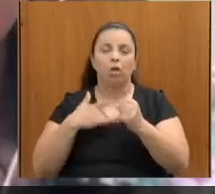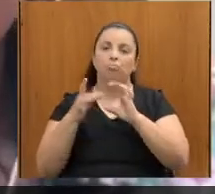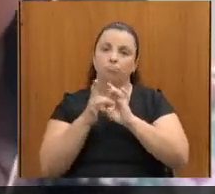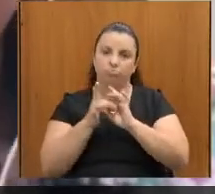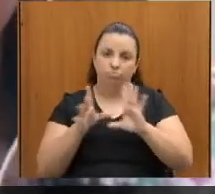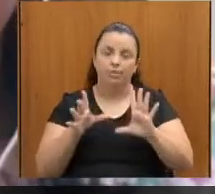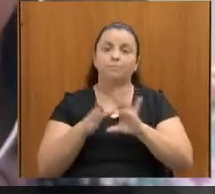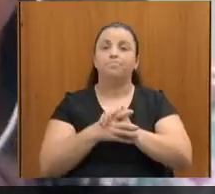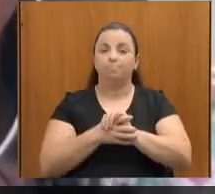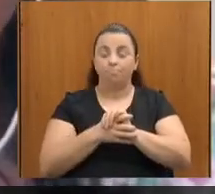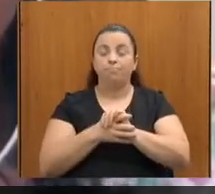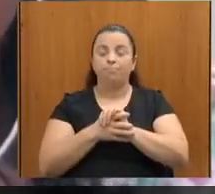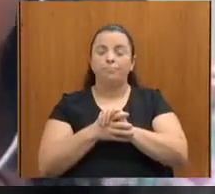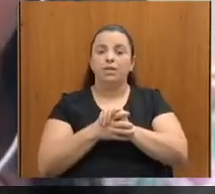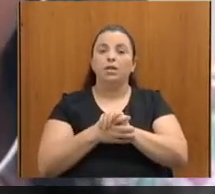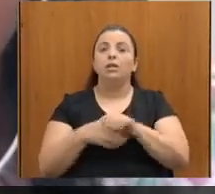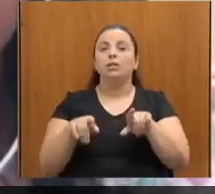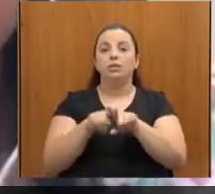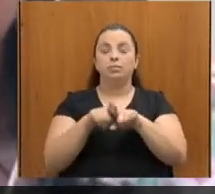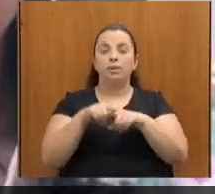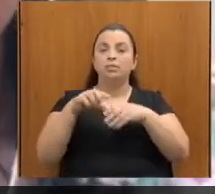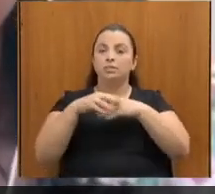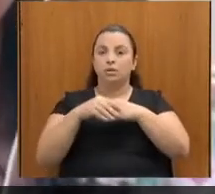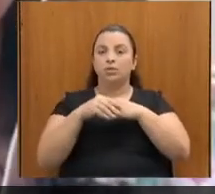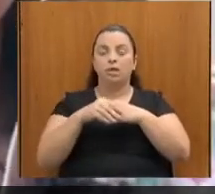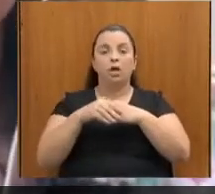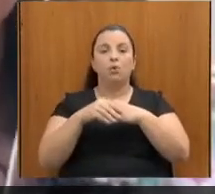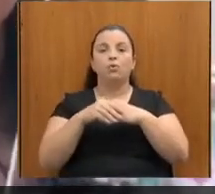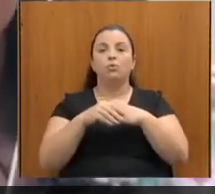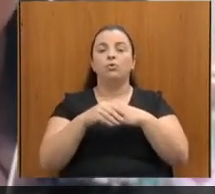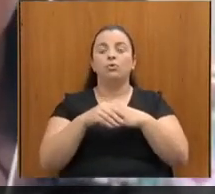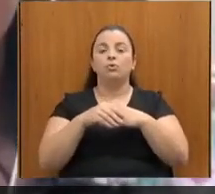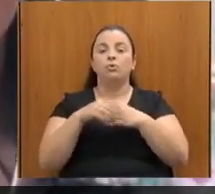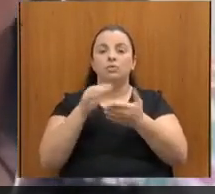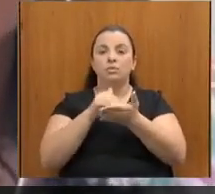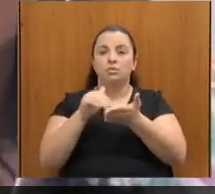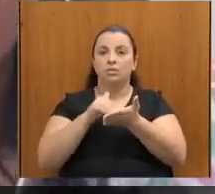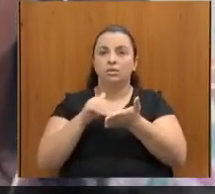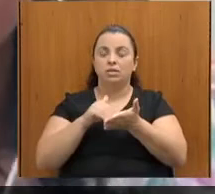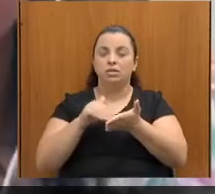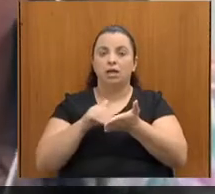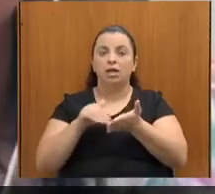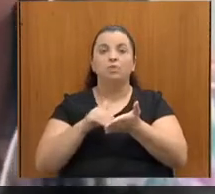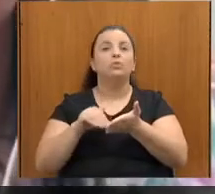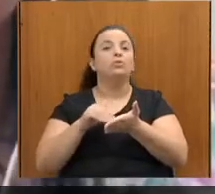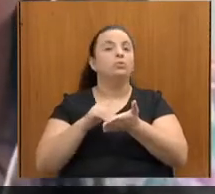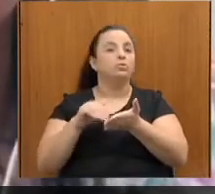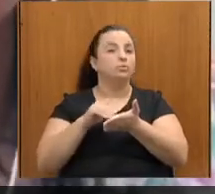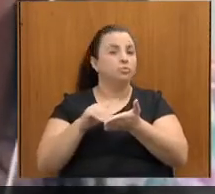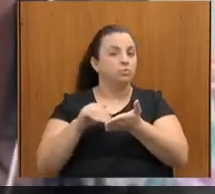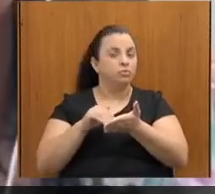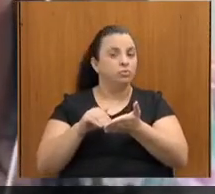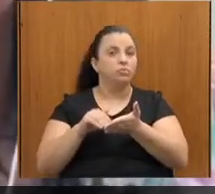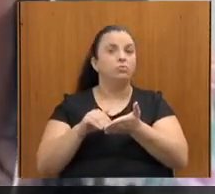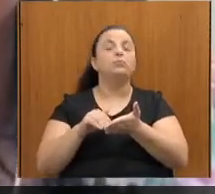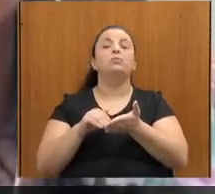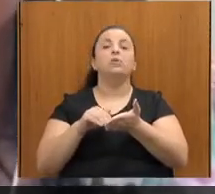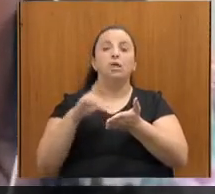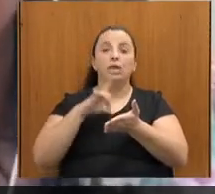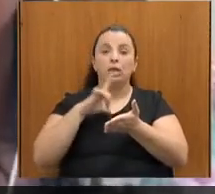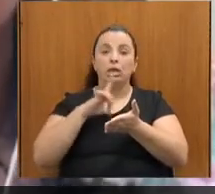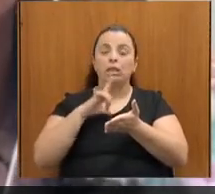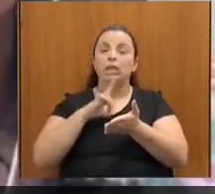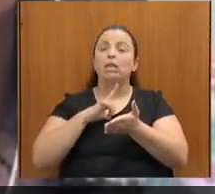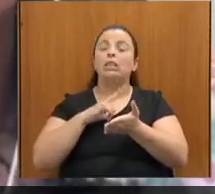saudar aqui o secretário do Ilho, secretário que é uma parte, uma pasta importante da Secretaria de Desenvolvimento